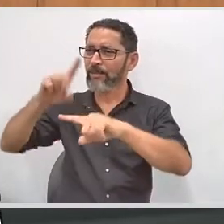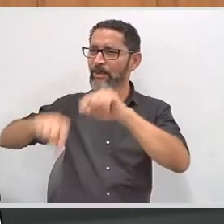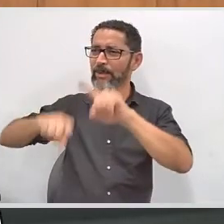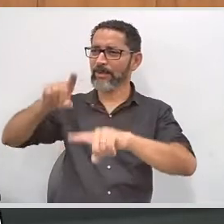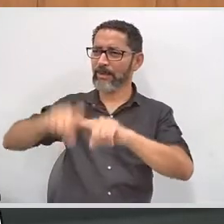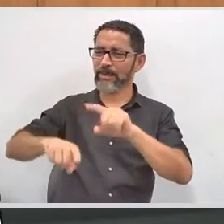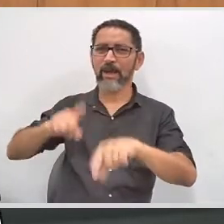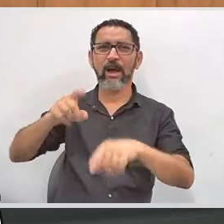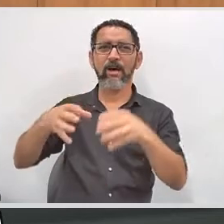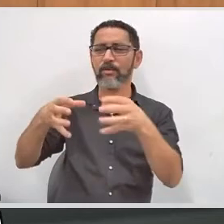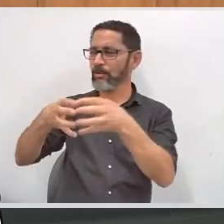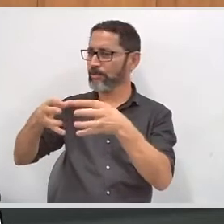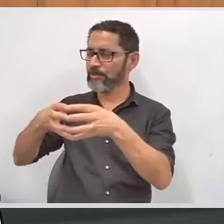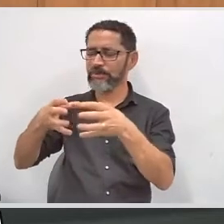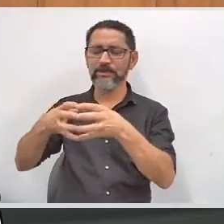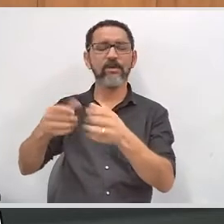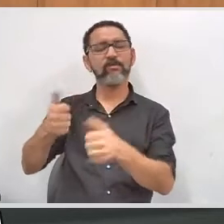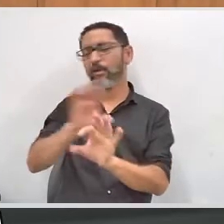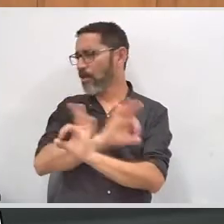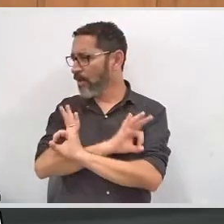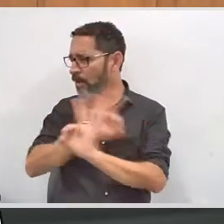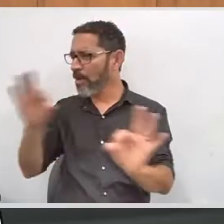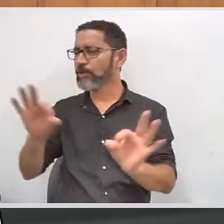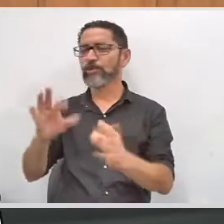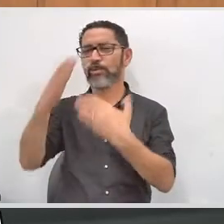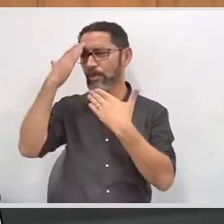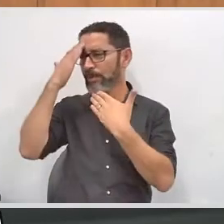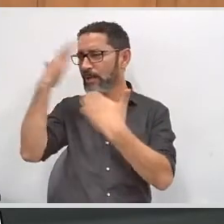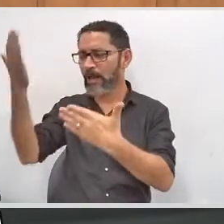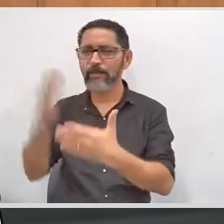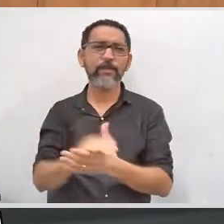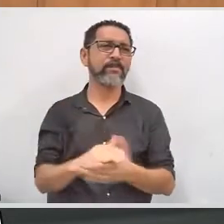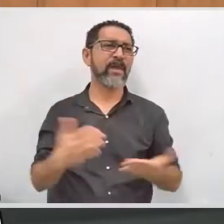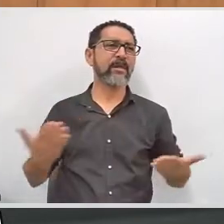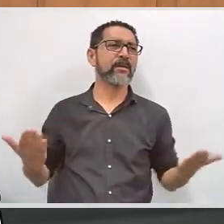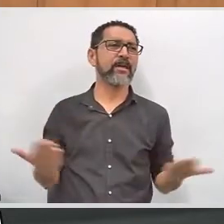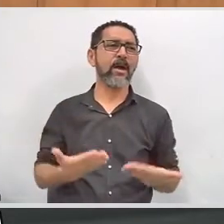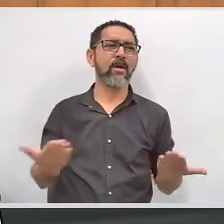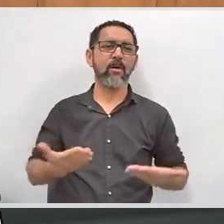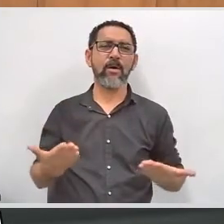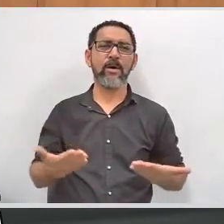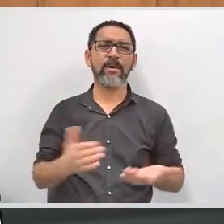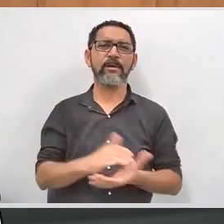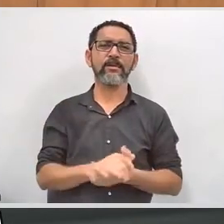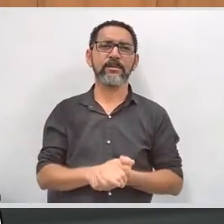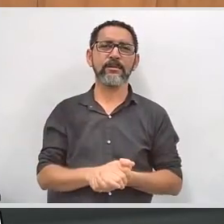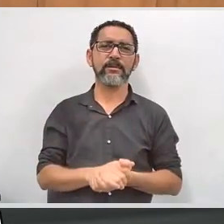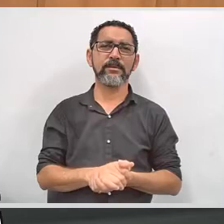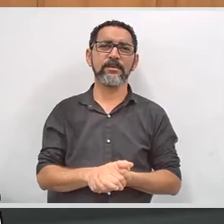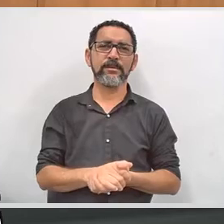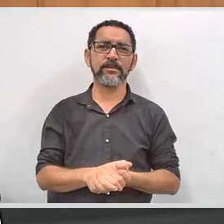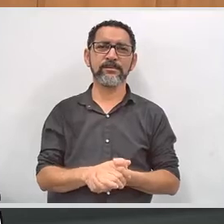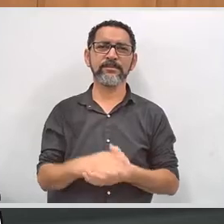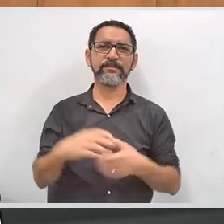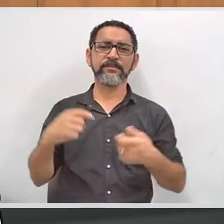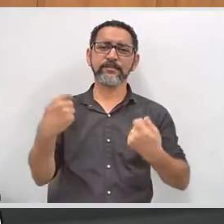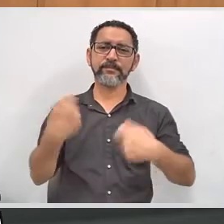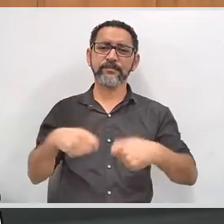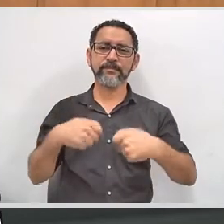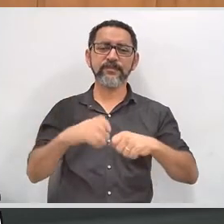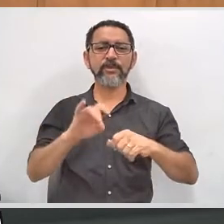viu? Comissão, acessibilidade foi muito bom mesmo, e agora gostaria realmente de